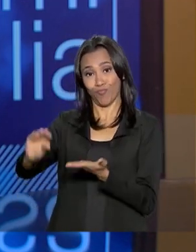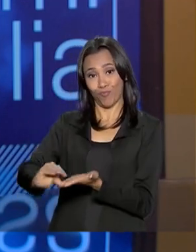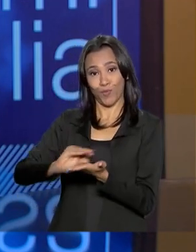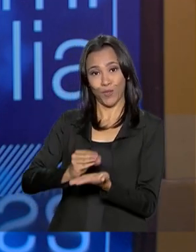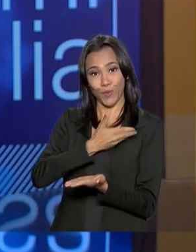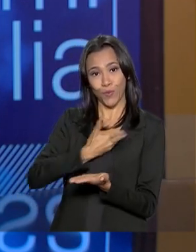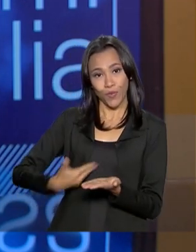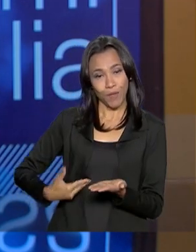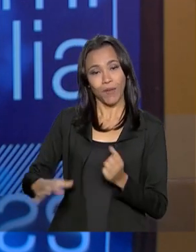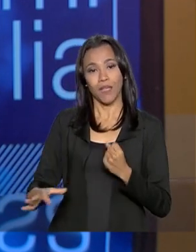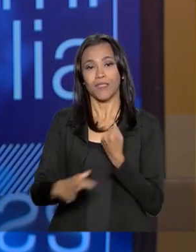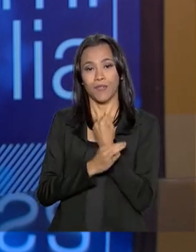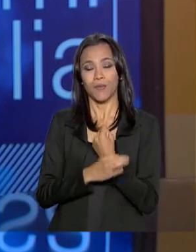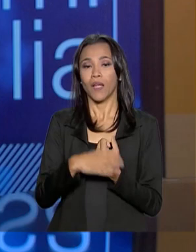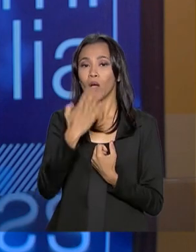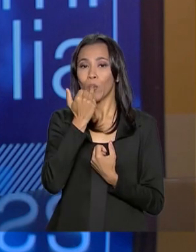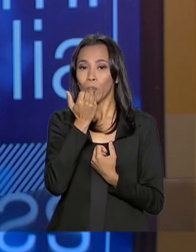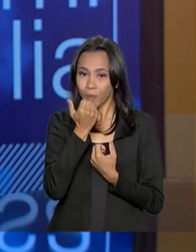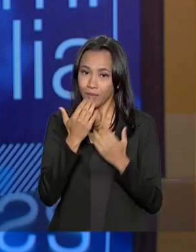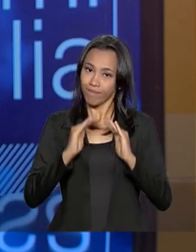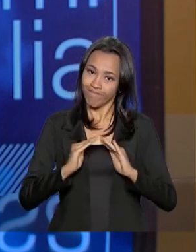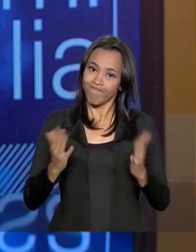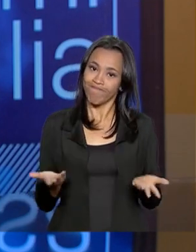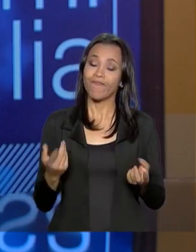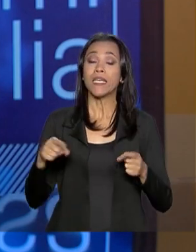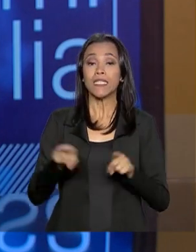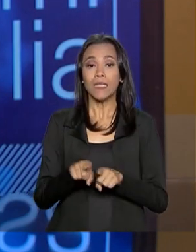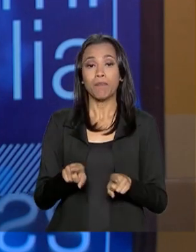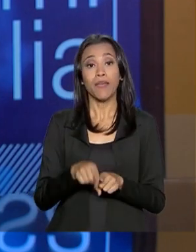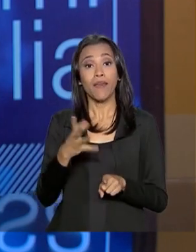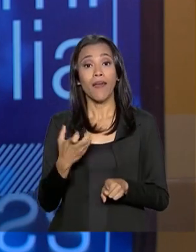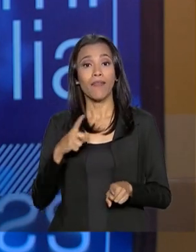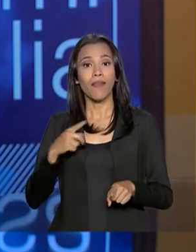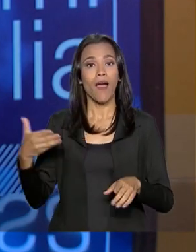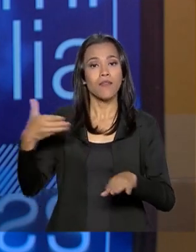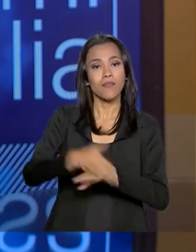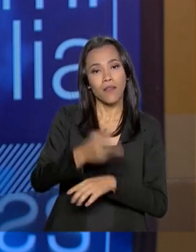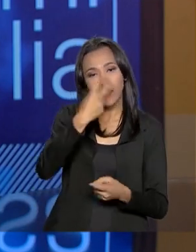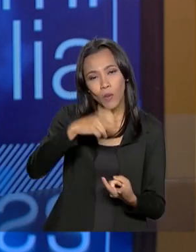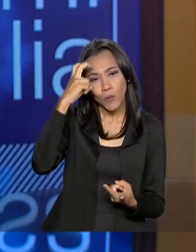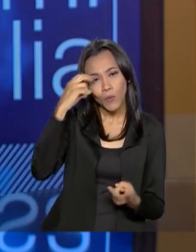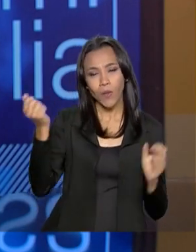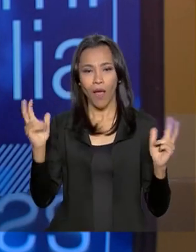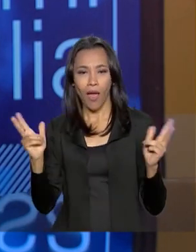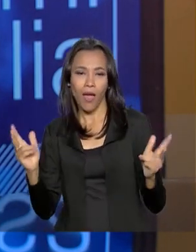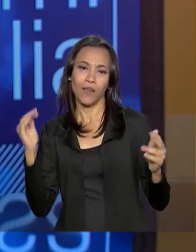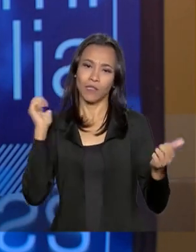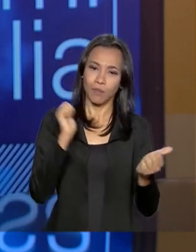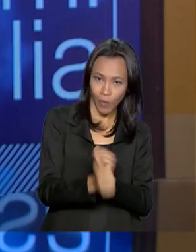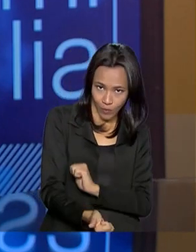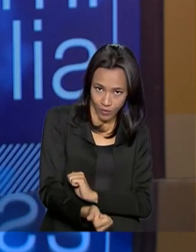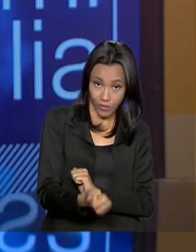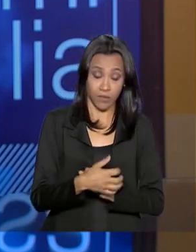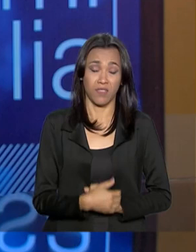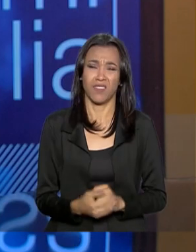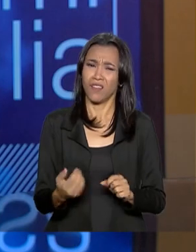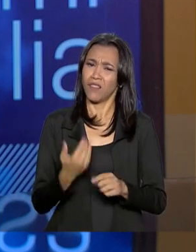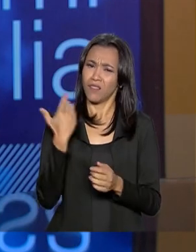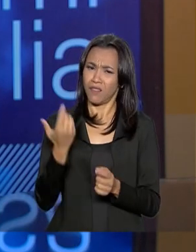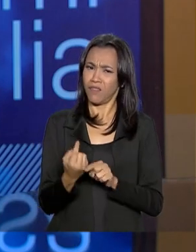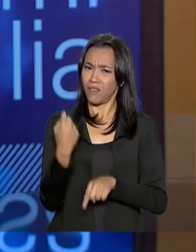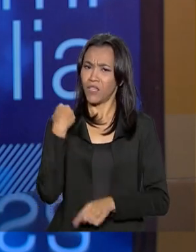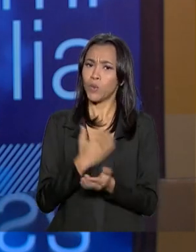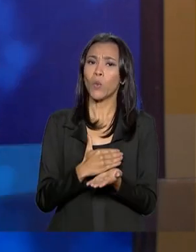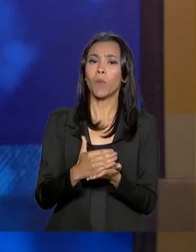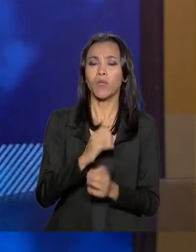garantir comida na mesa. Brasileiros que também querem ter mais acesso à cultura, lazer e esporte. Desde o início do ano, o